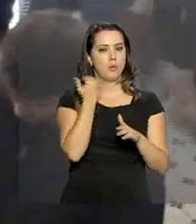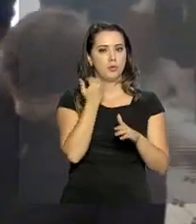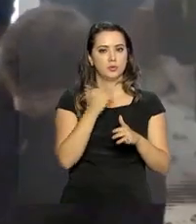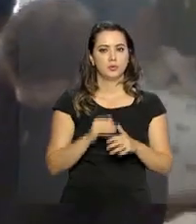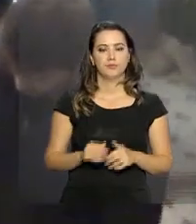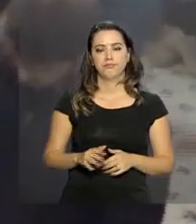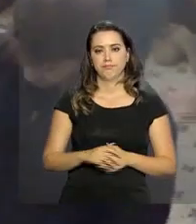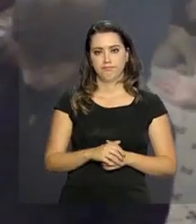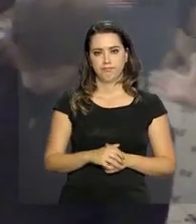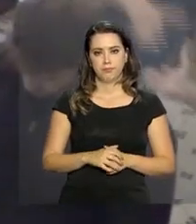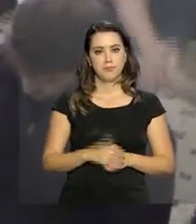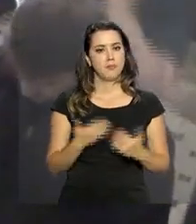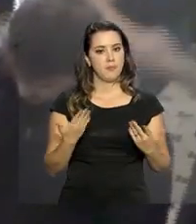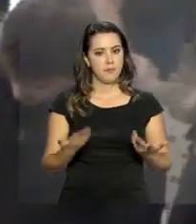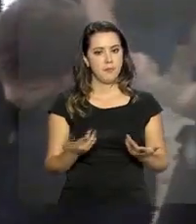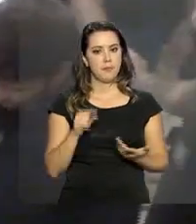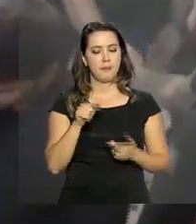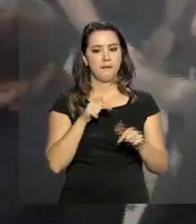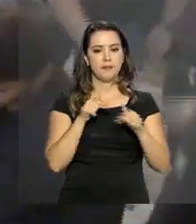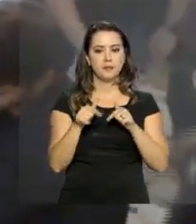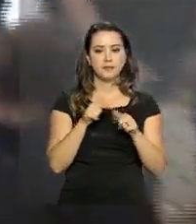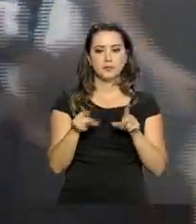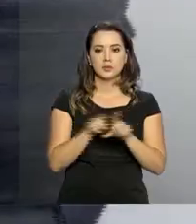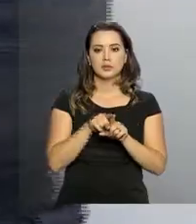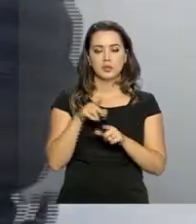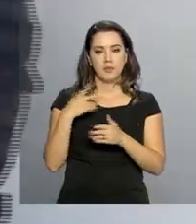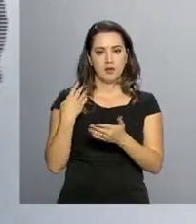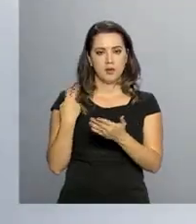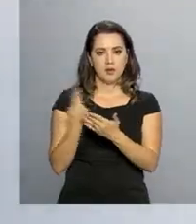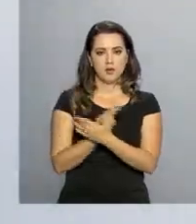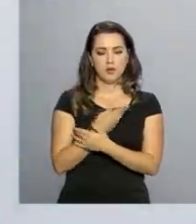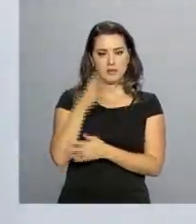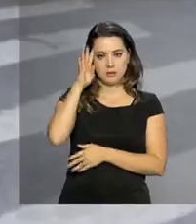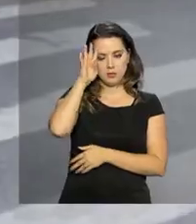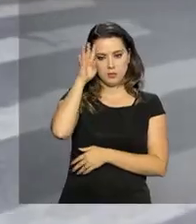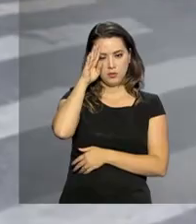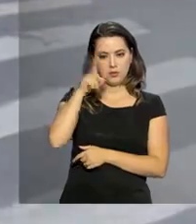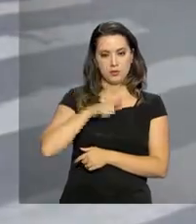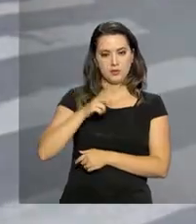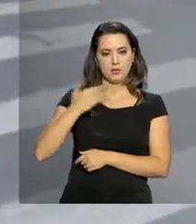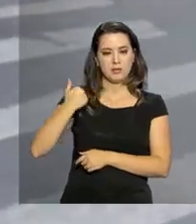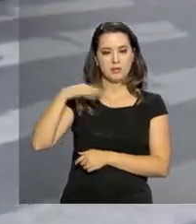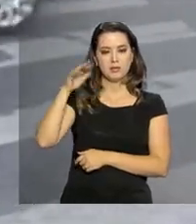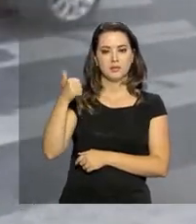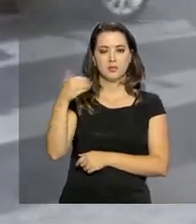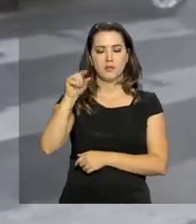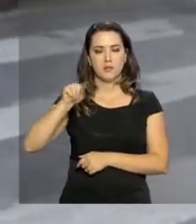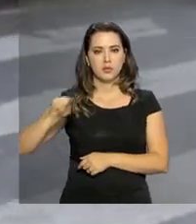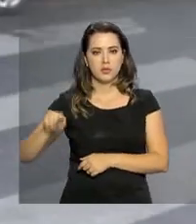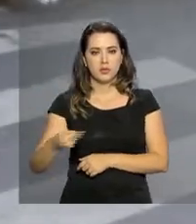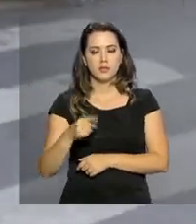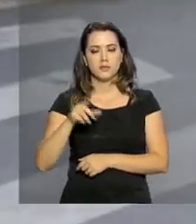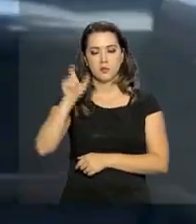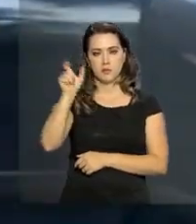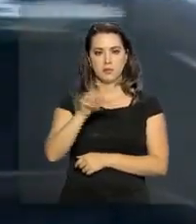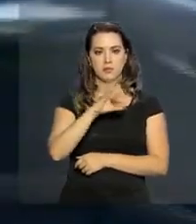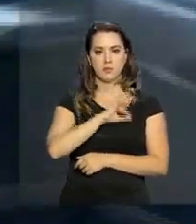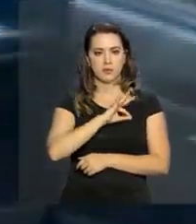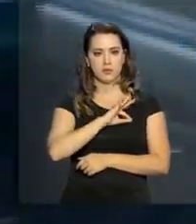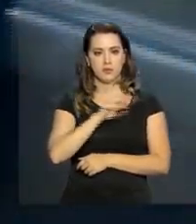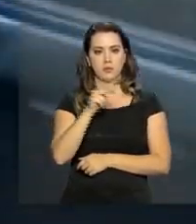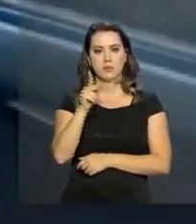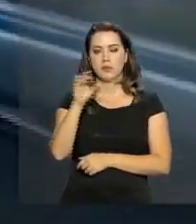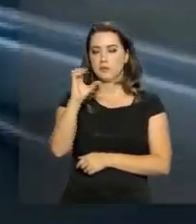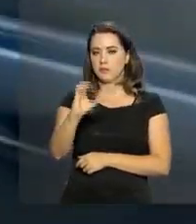seguido de morte. A mega operação, iniciada na última quarta-feira, contou com mais de 10 mil policiais civis e